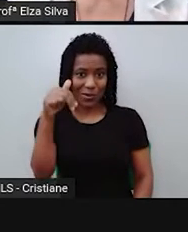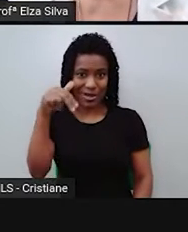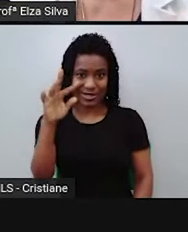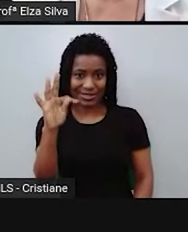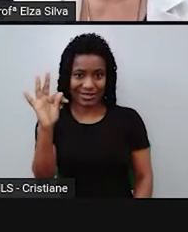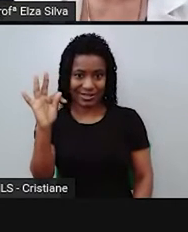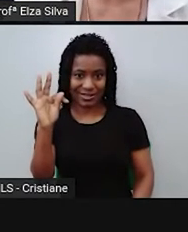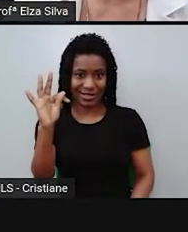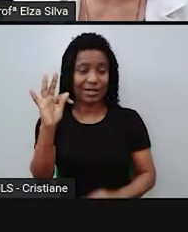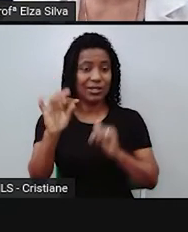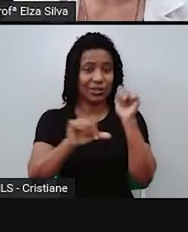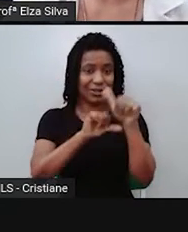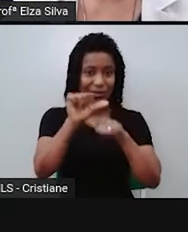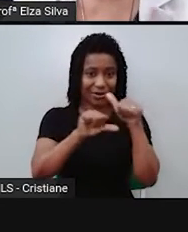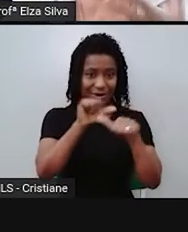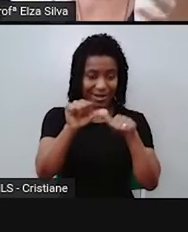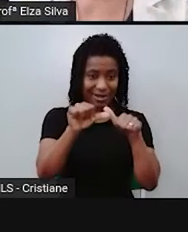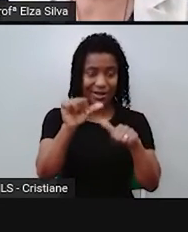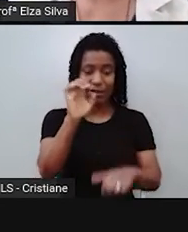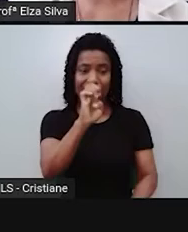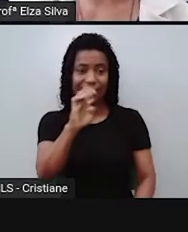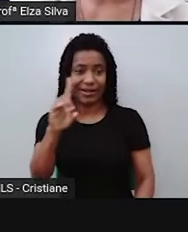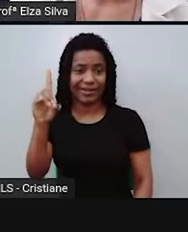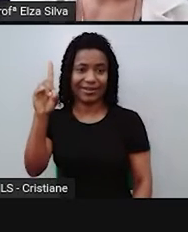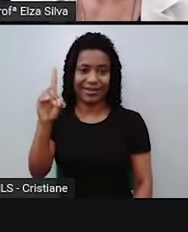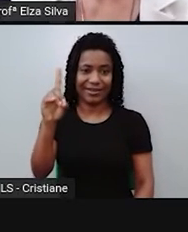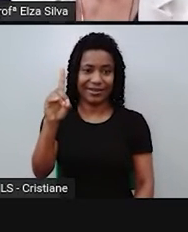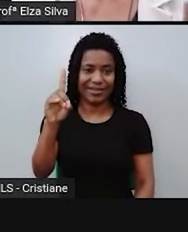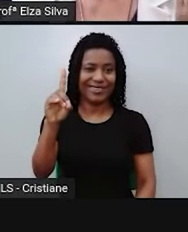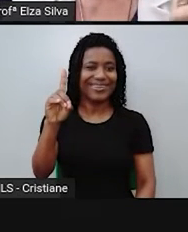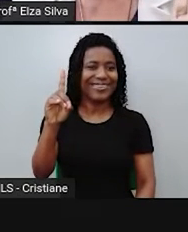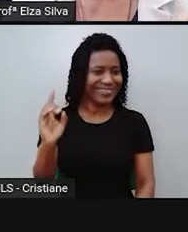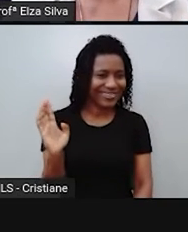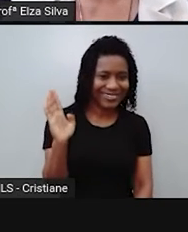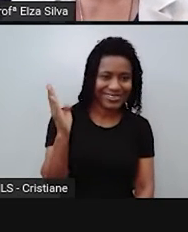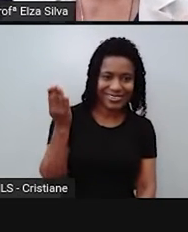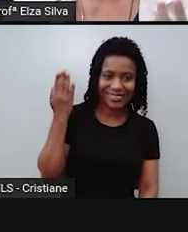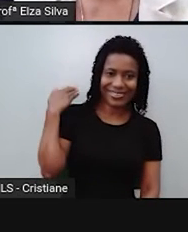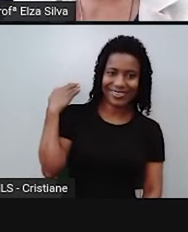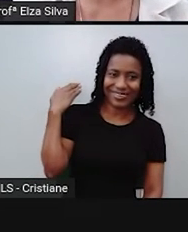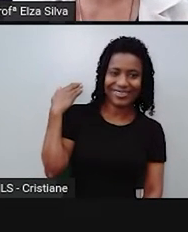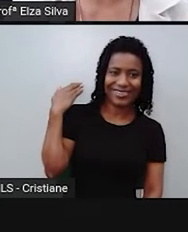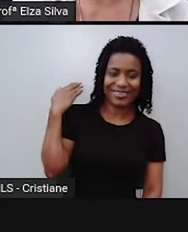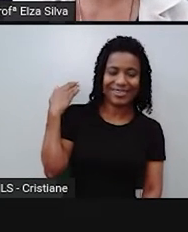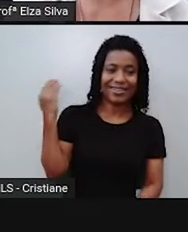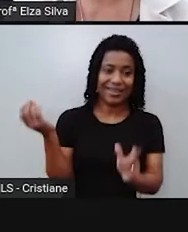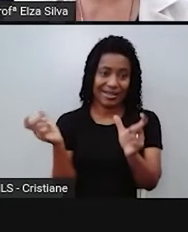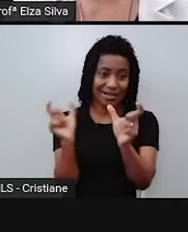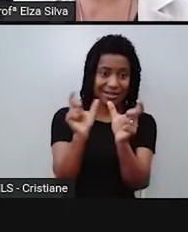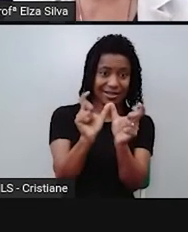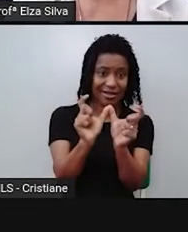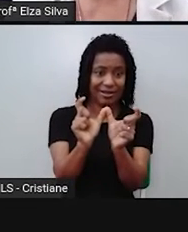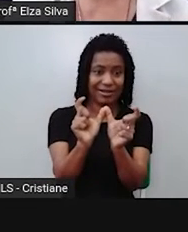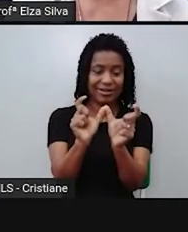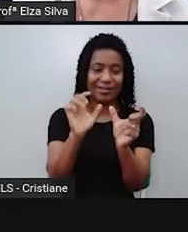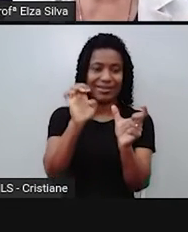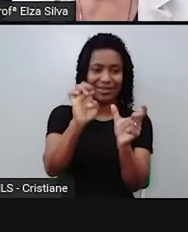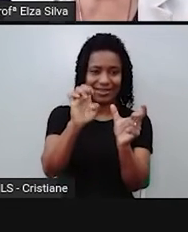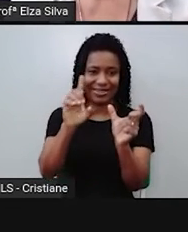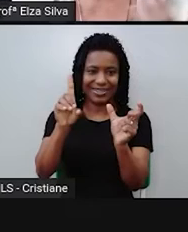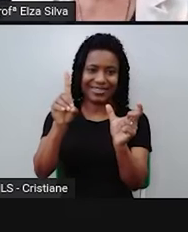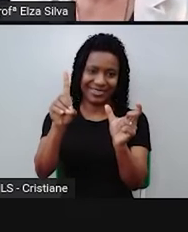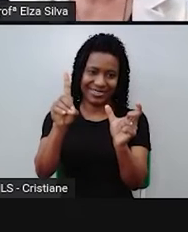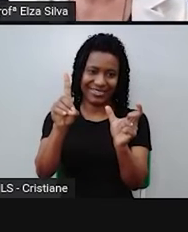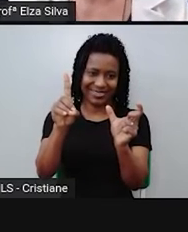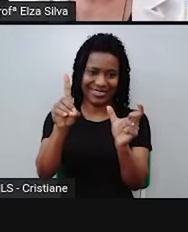Isso significa dizer que, de um modo geral, para fazer o passado dos verbos regulares no inglês,